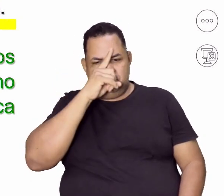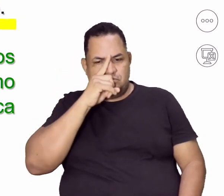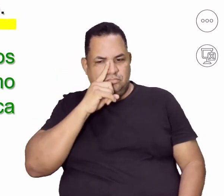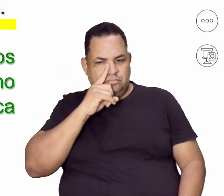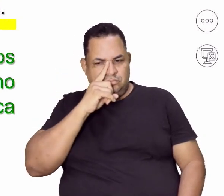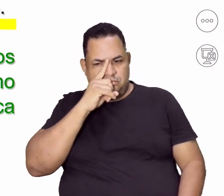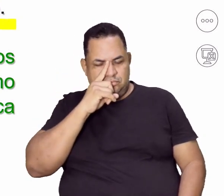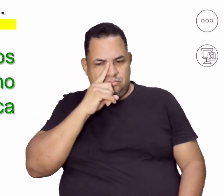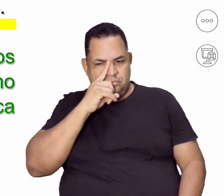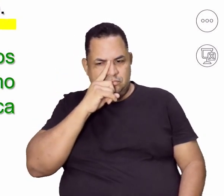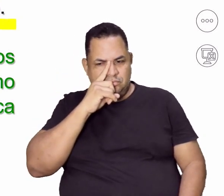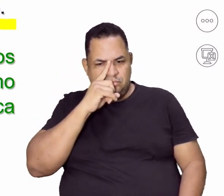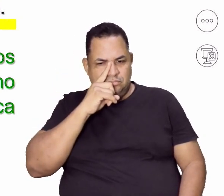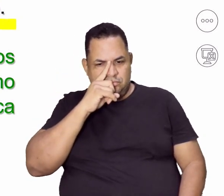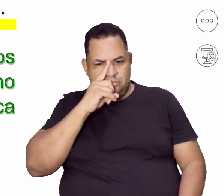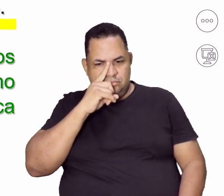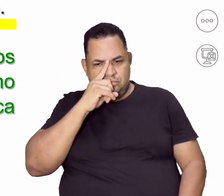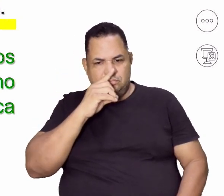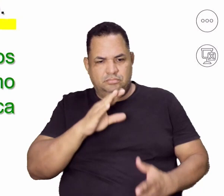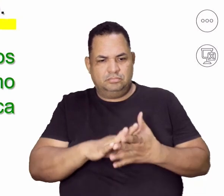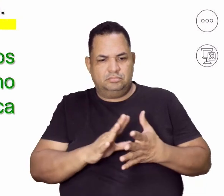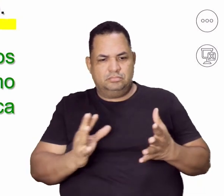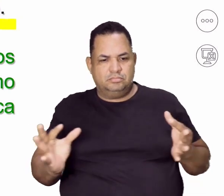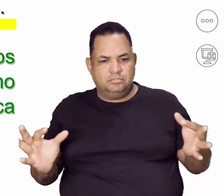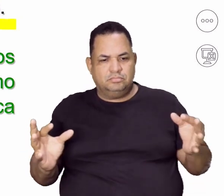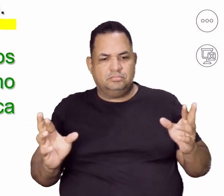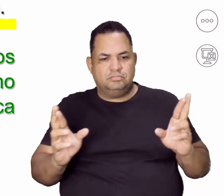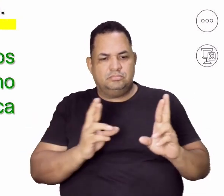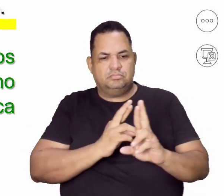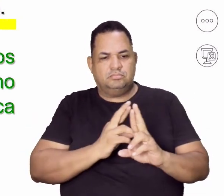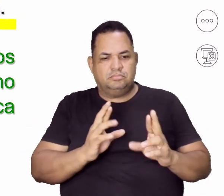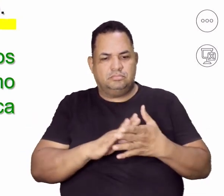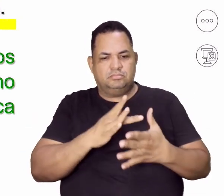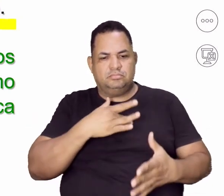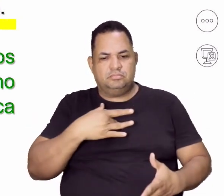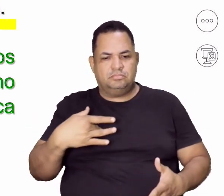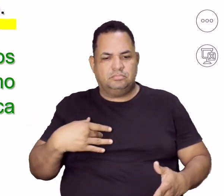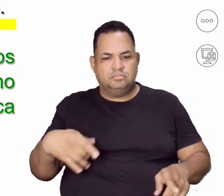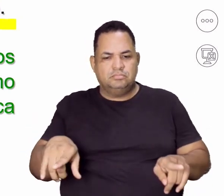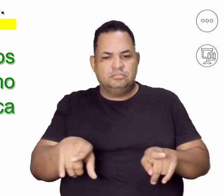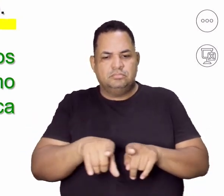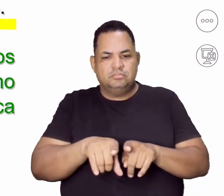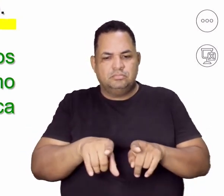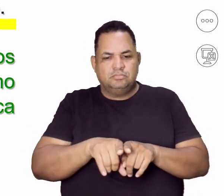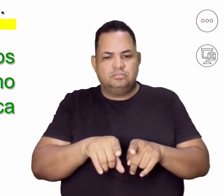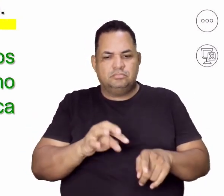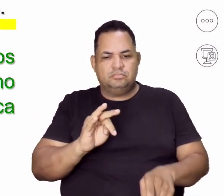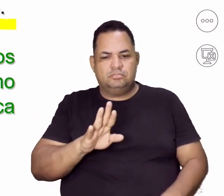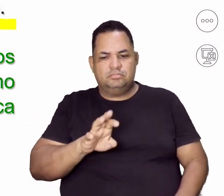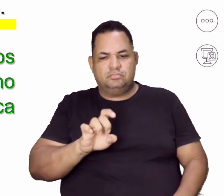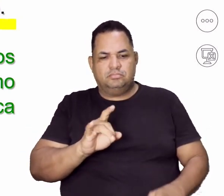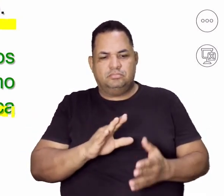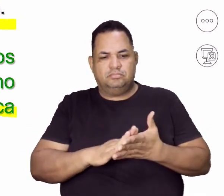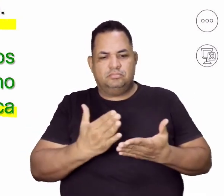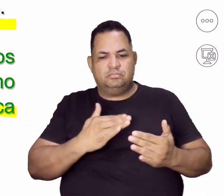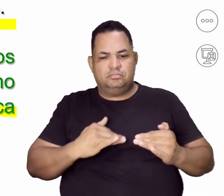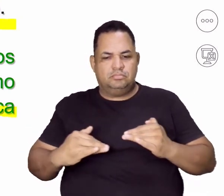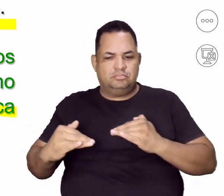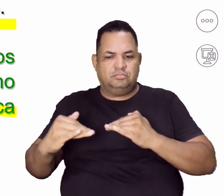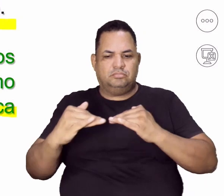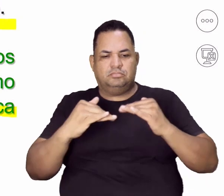à saúde com relação aos TDCs, bem como a associação com o padrão de estética